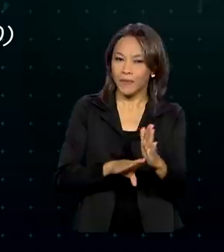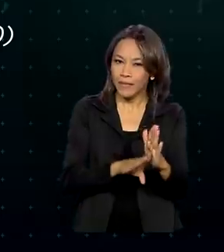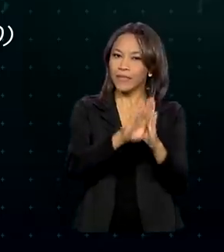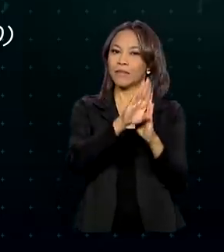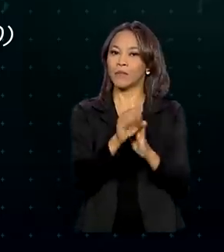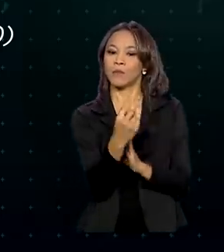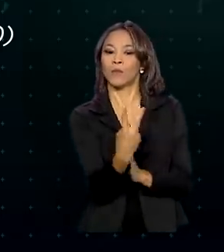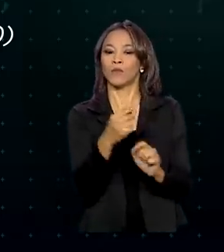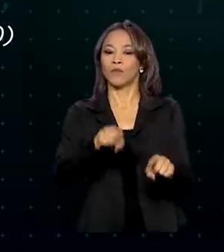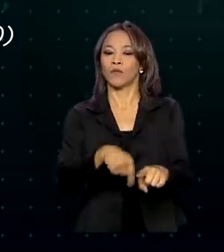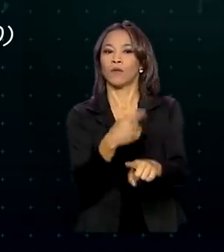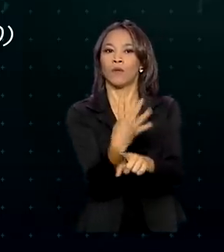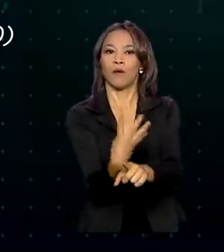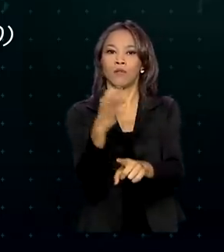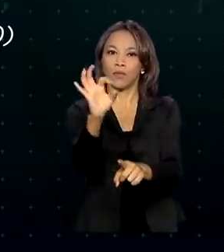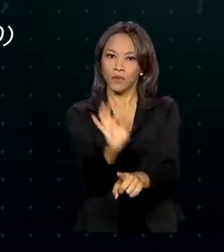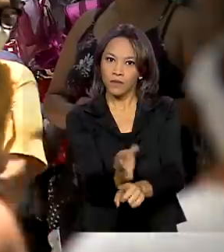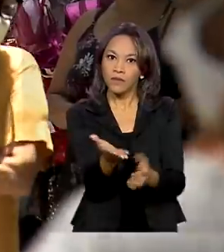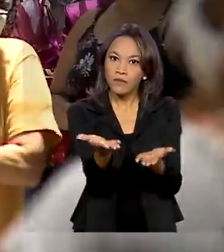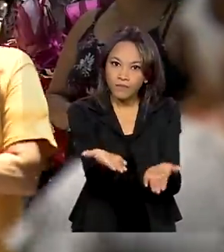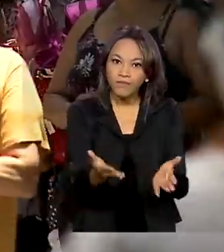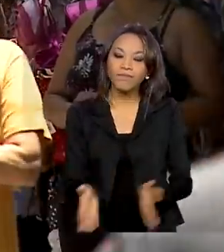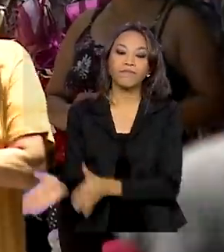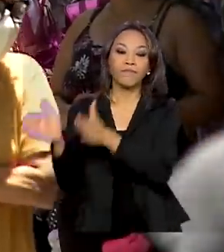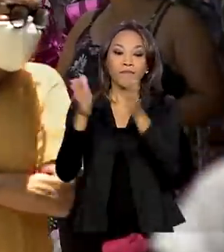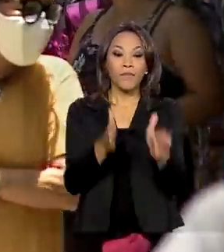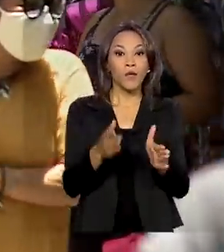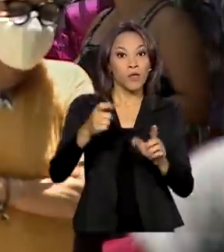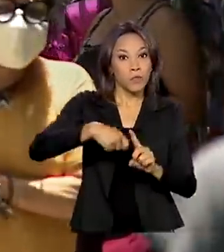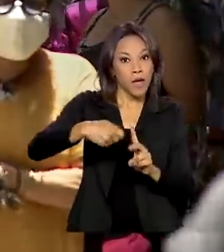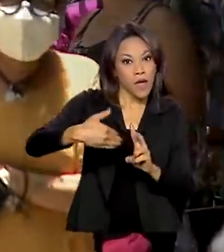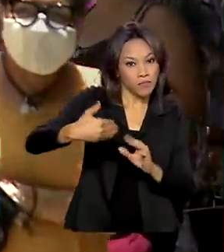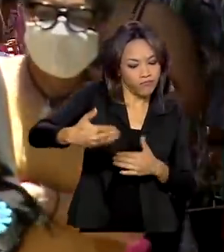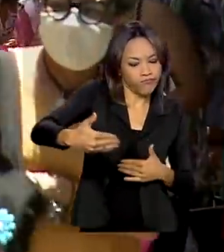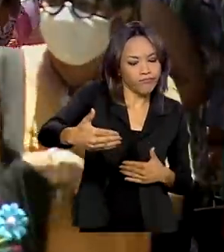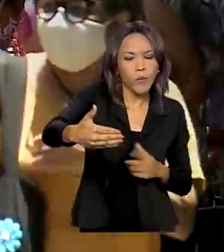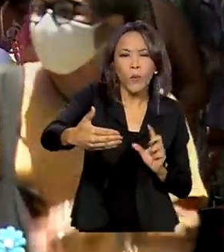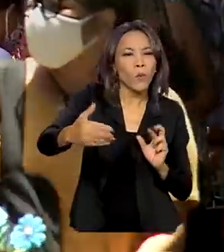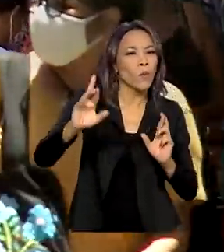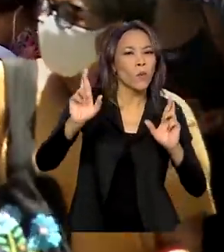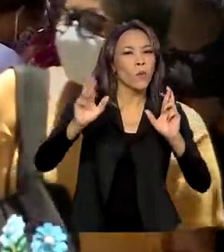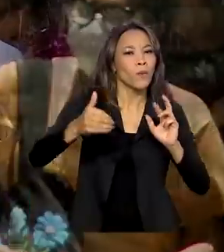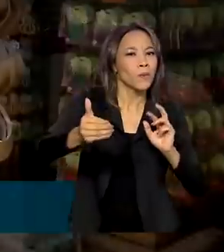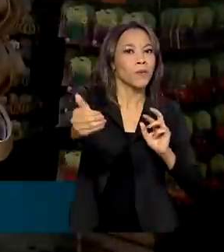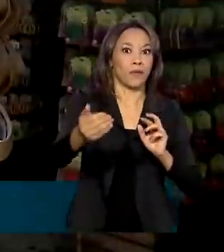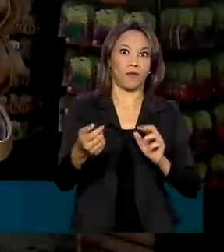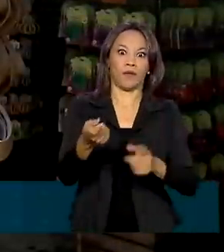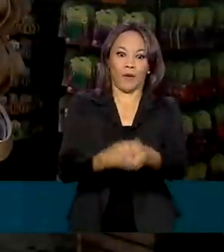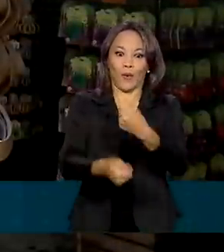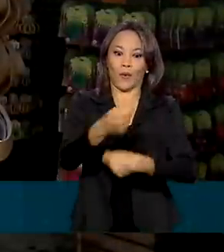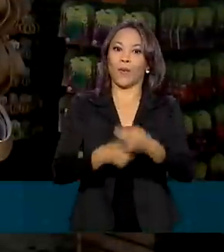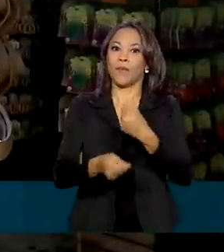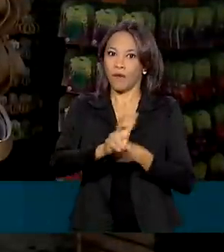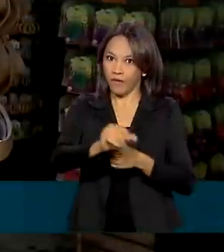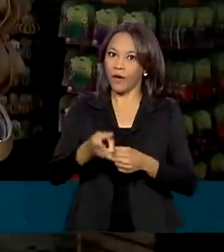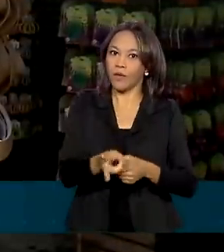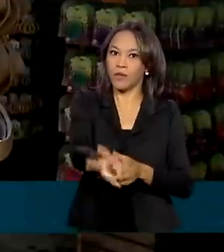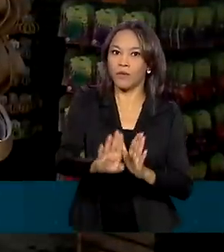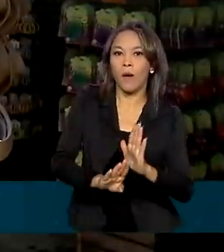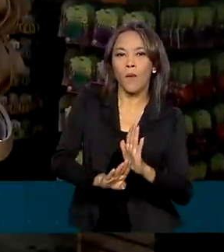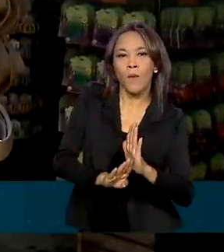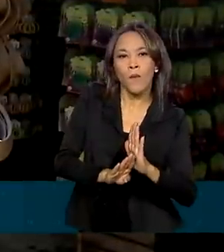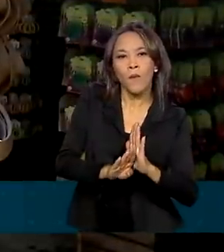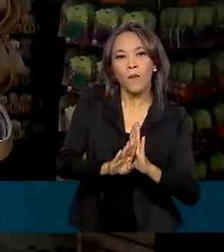de 2,4%. Para os próximos meses, a expectativa é de que a economia vai continuar crescendo,